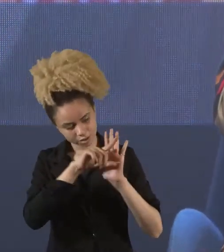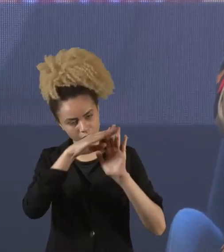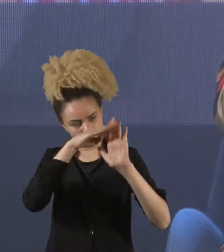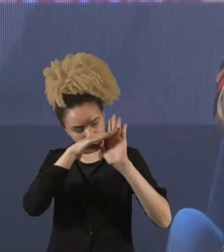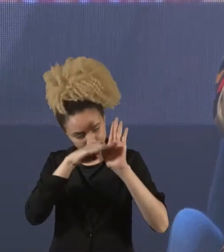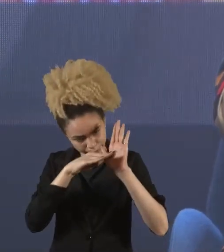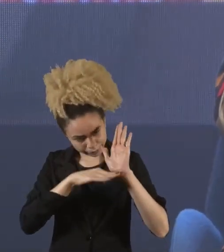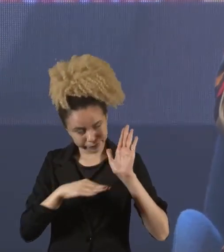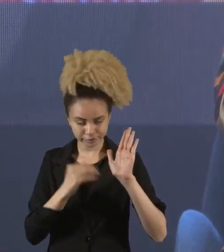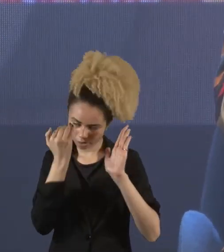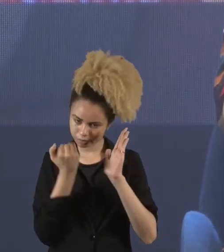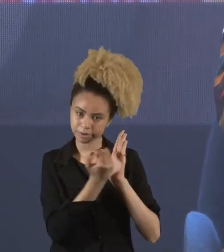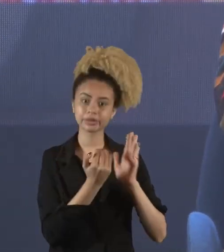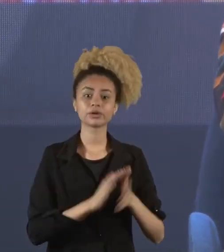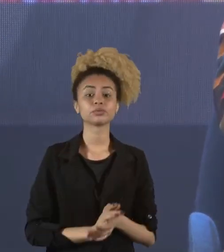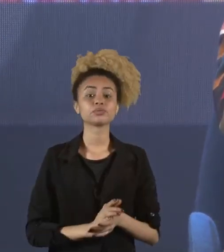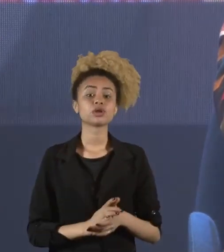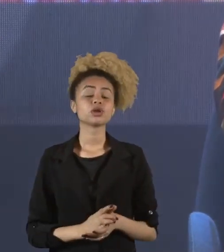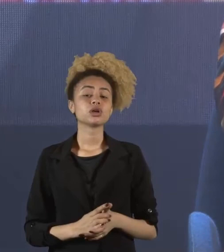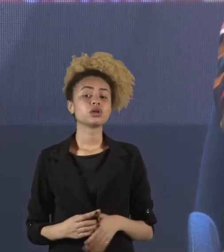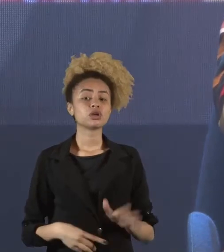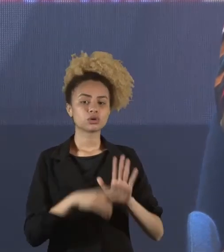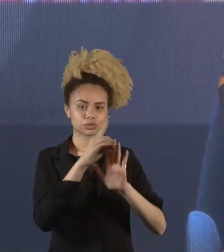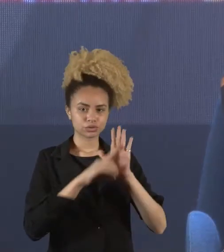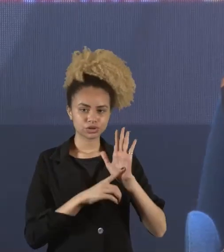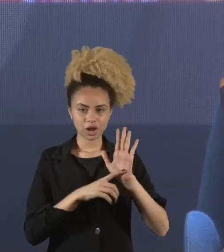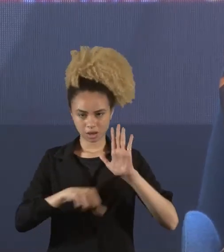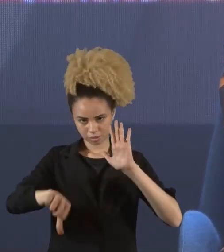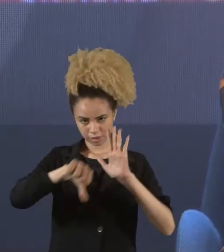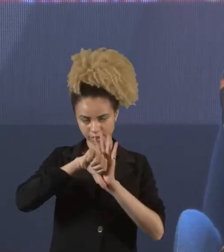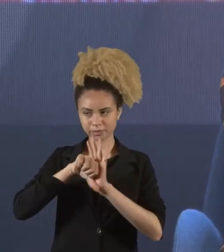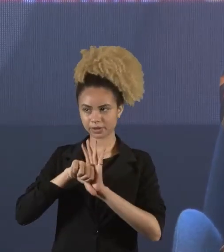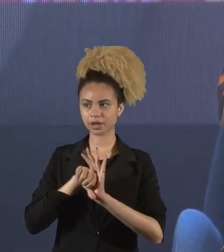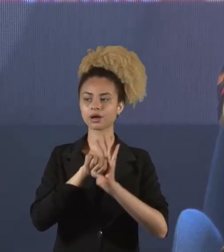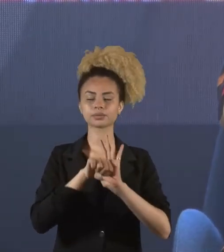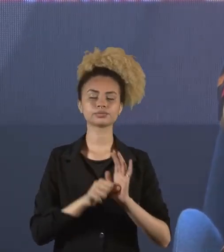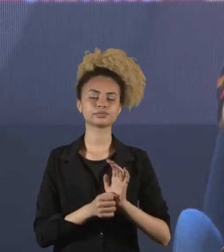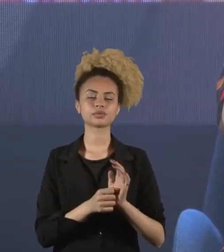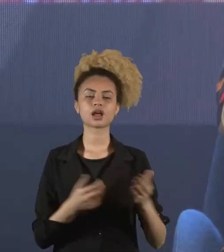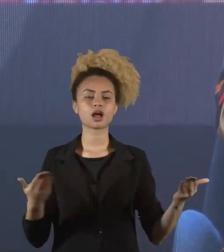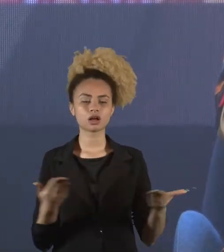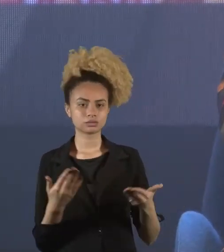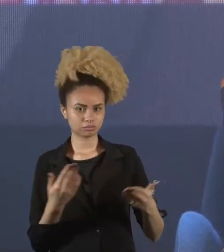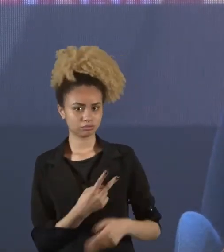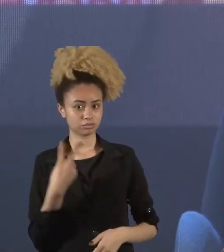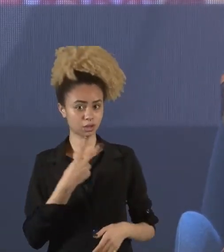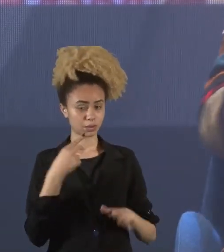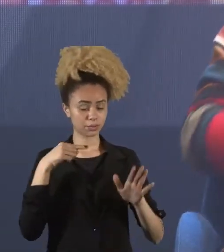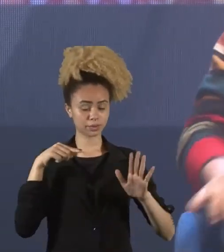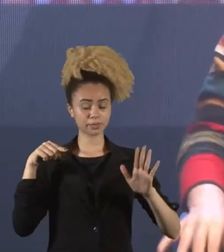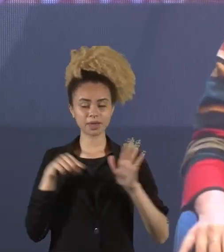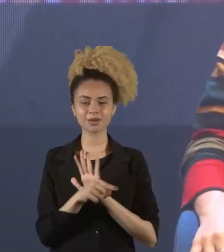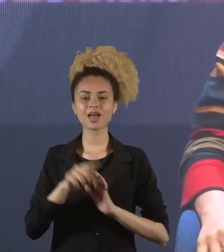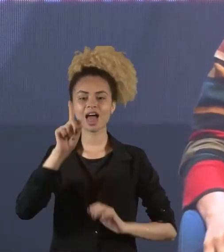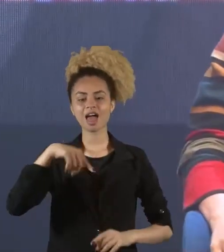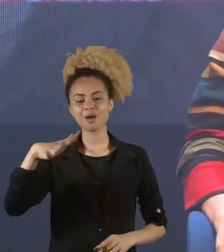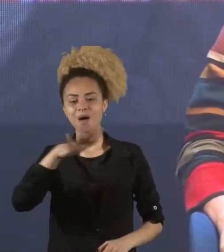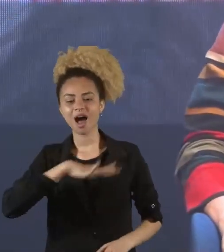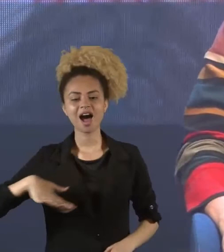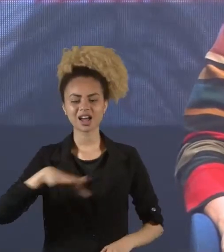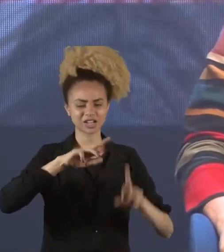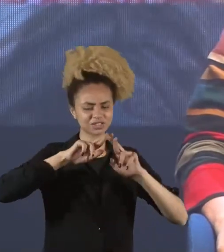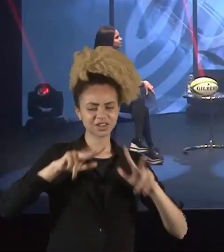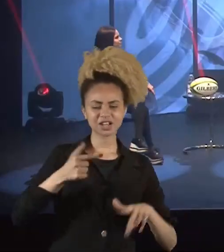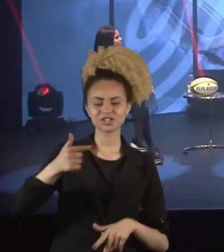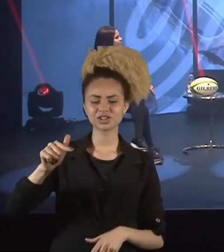E o direito criminal, passando um pouco à segunda pergunta, ele é uma área, diferente de algumas